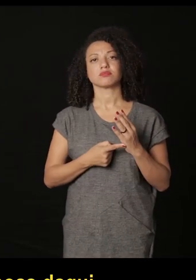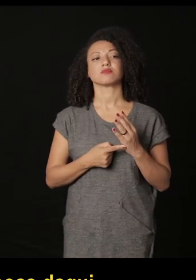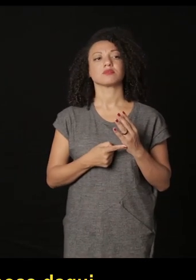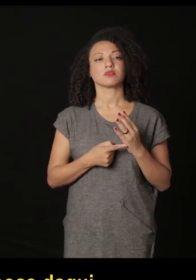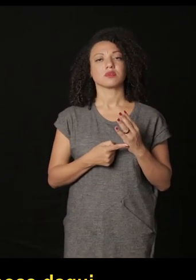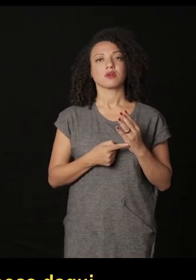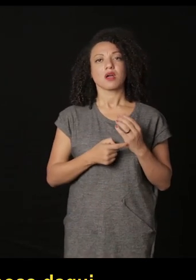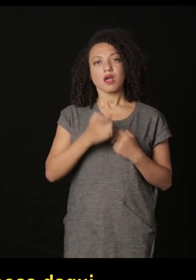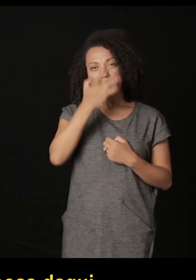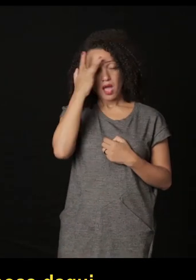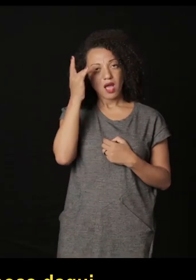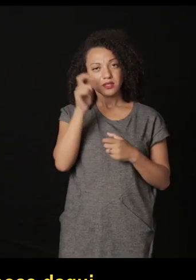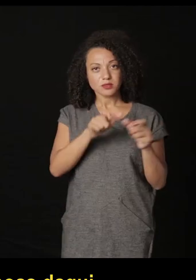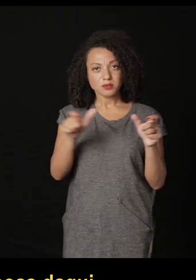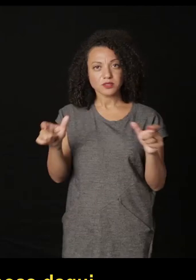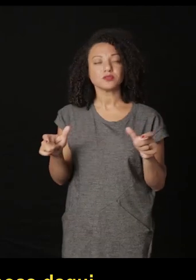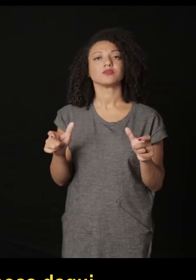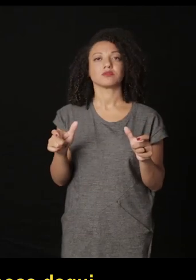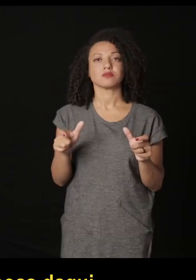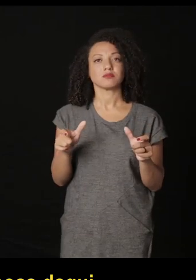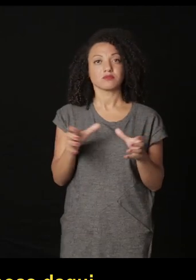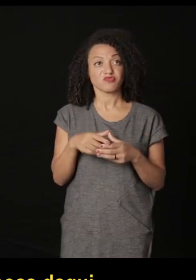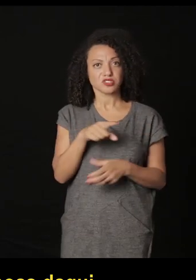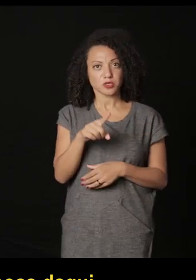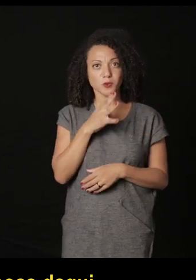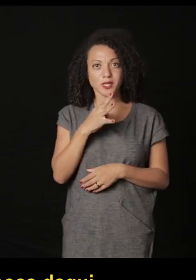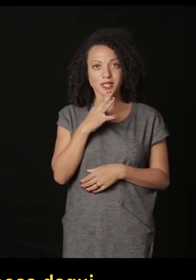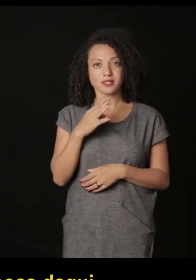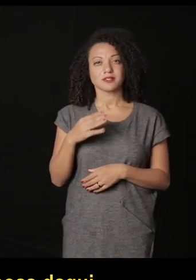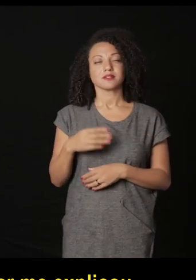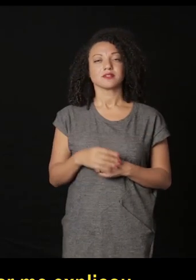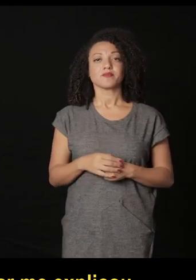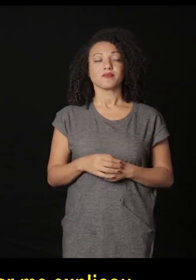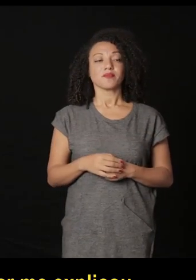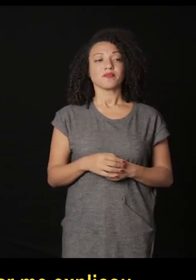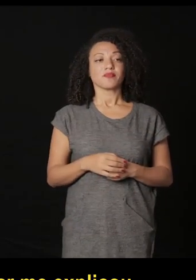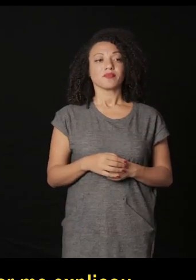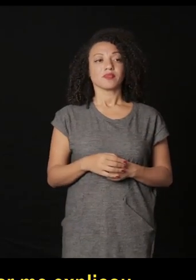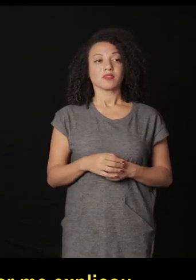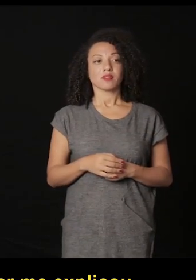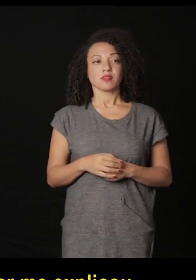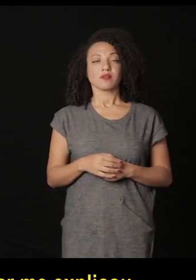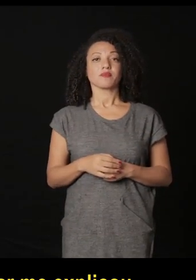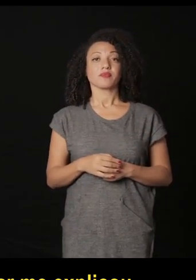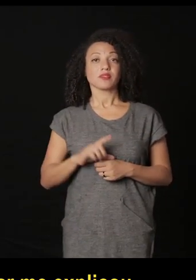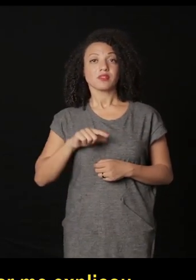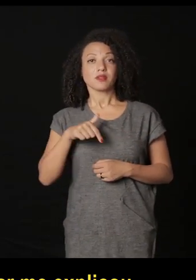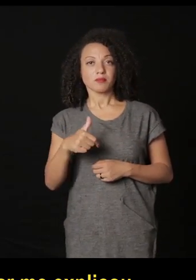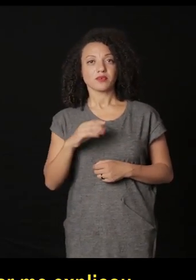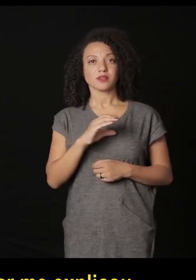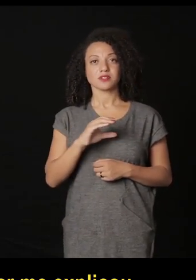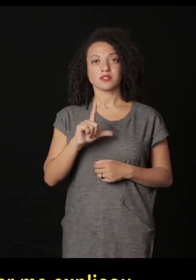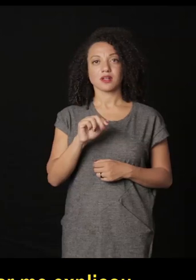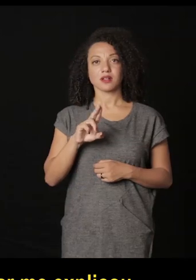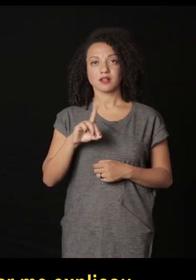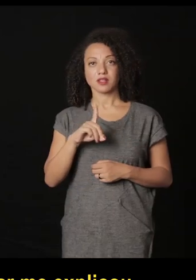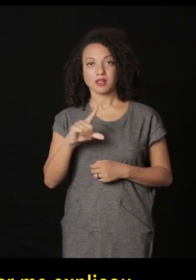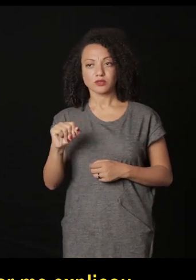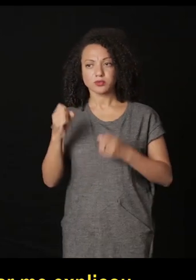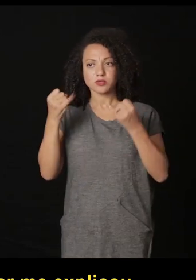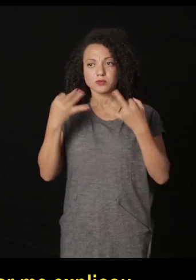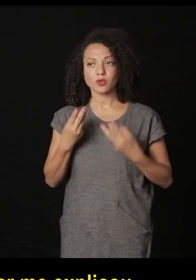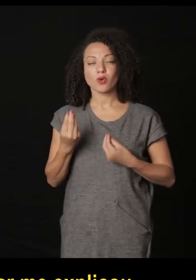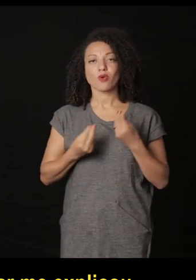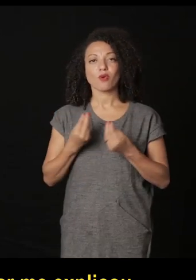os marcados que a gente aqui conhece muito bem e depois da exposição